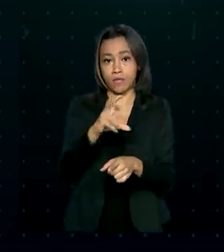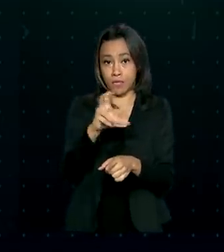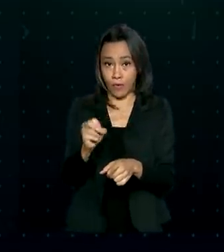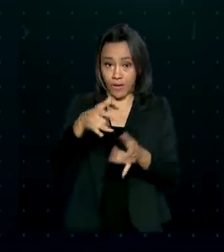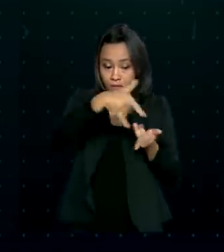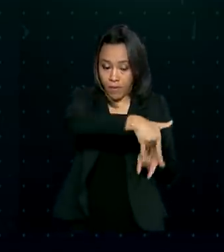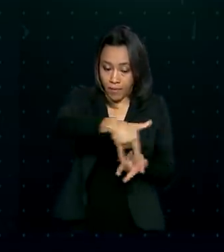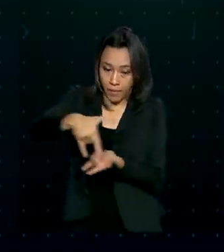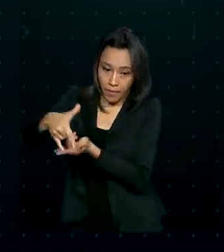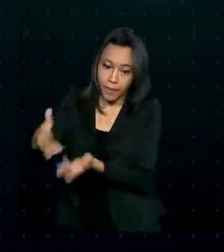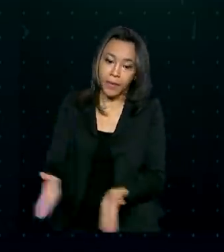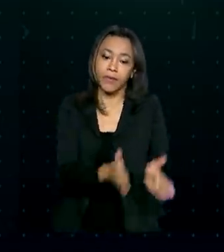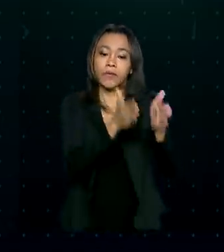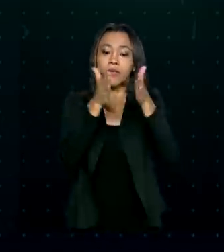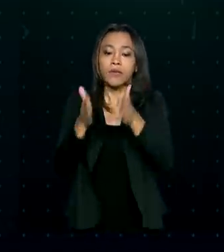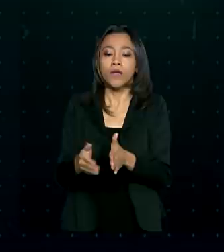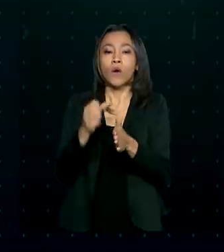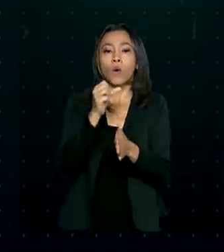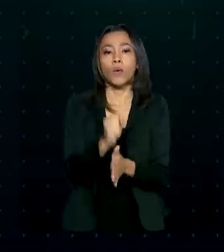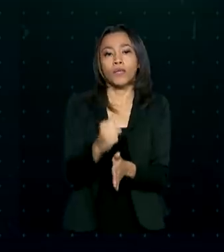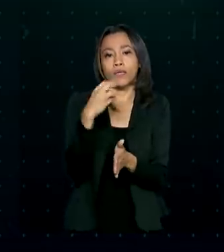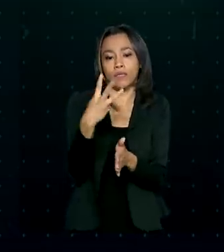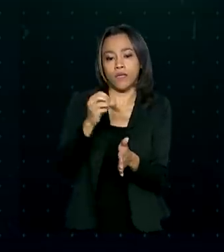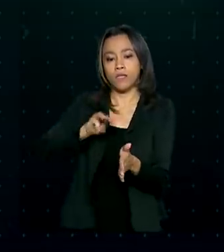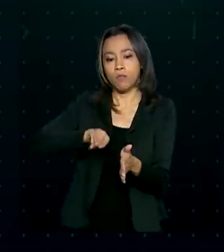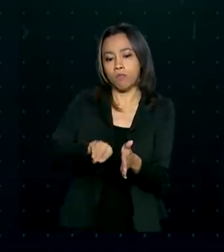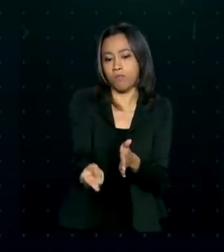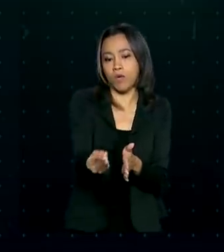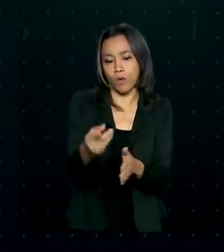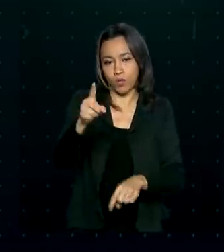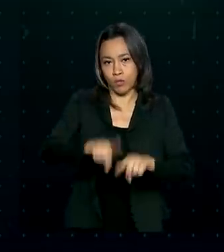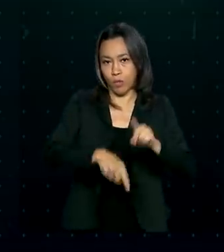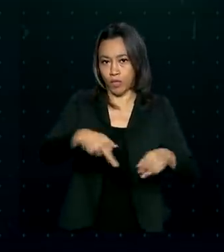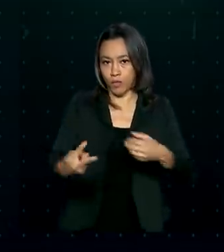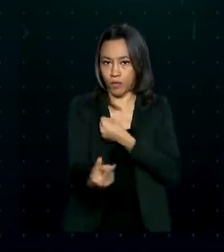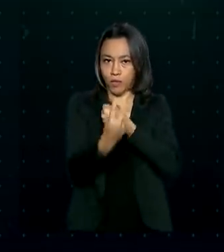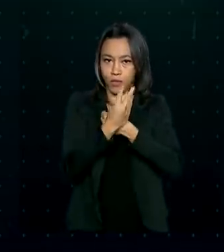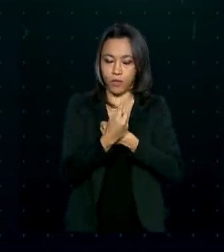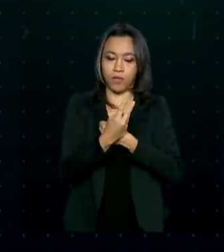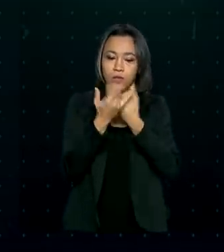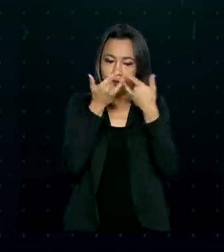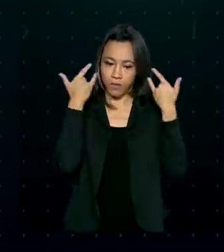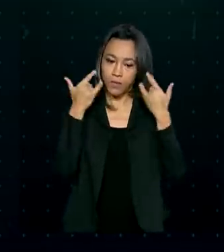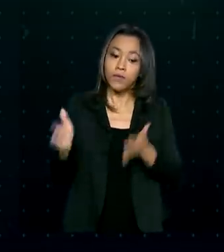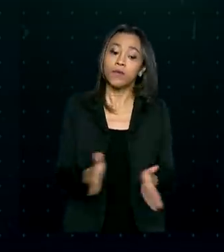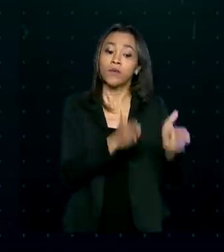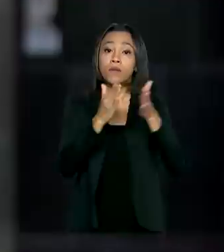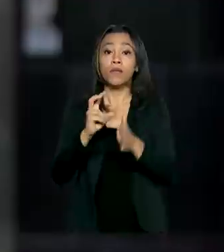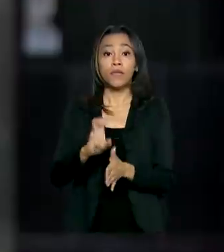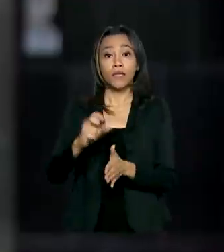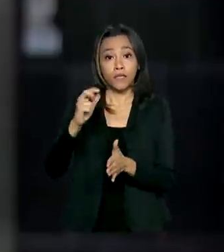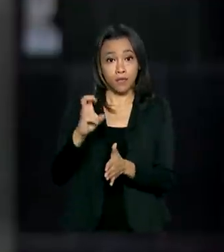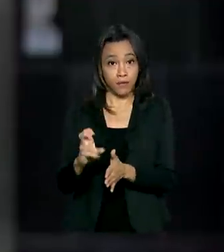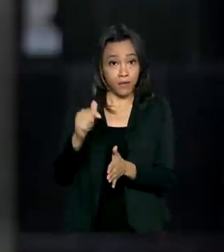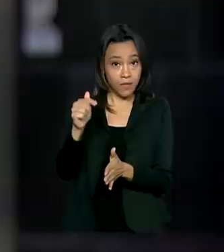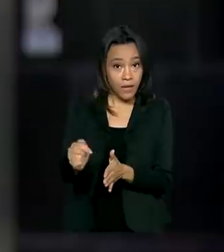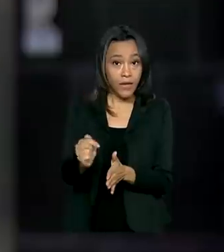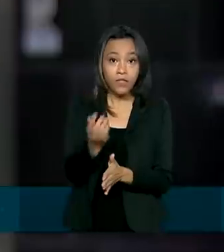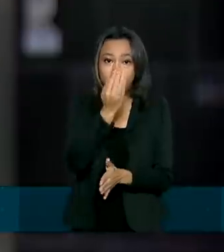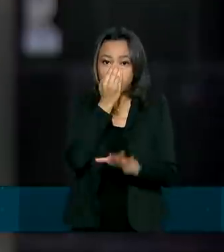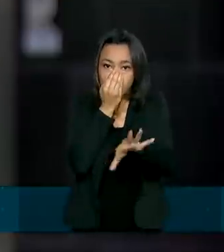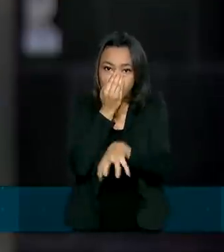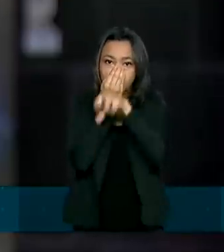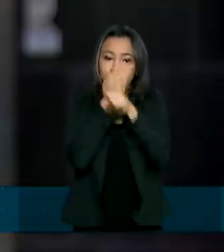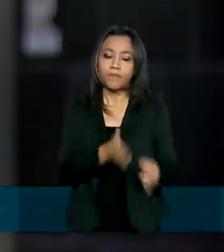distribuiu 83 milhões de itens de proteção individual e 557 respiradores. Diante da falta de